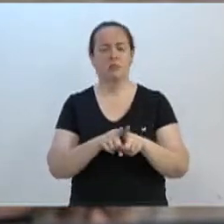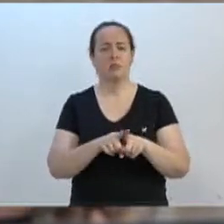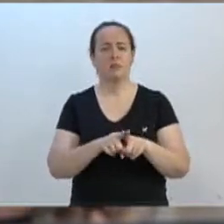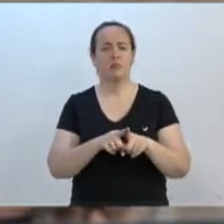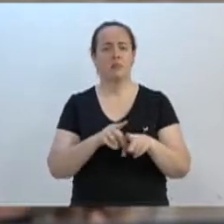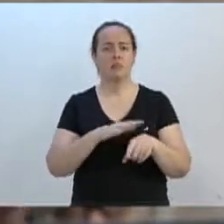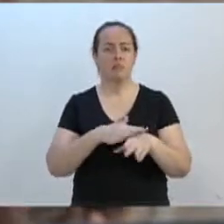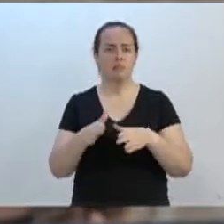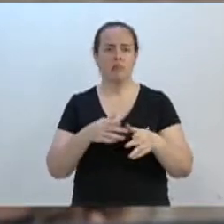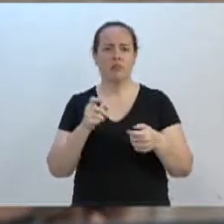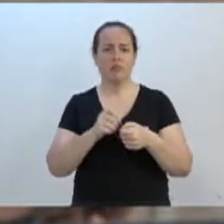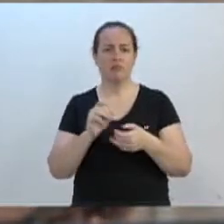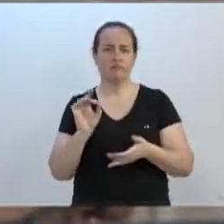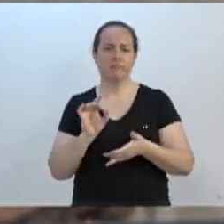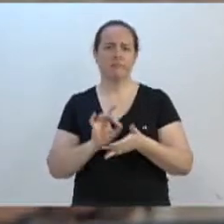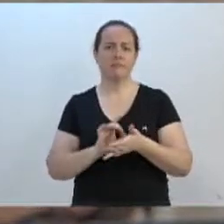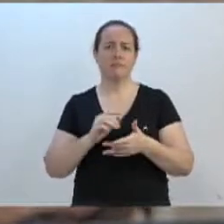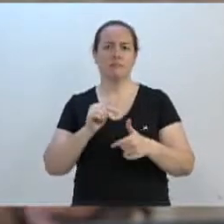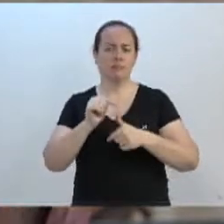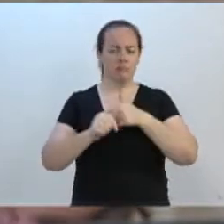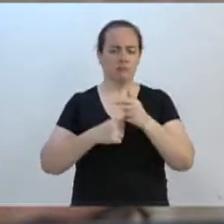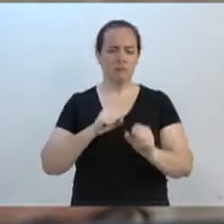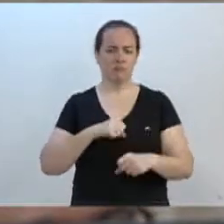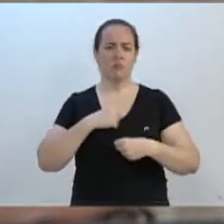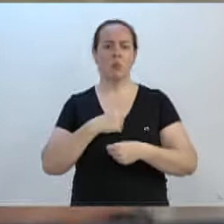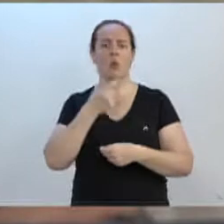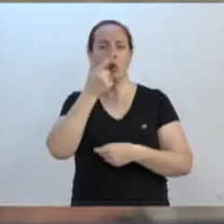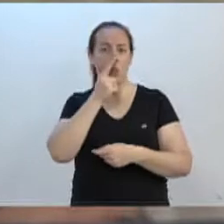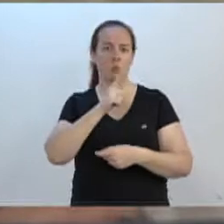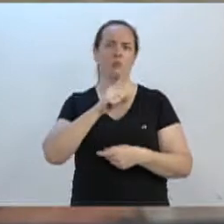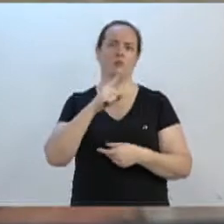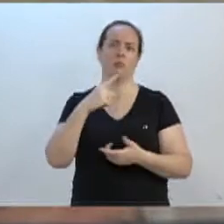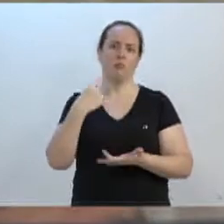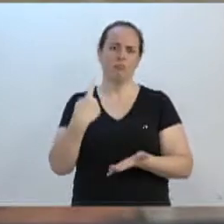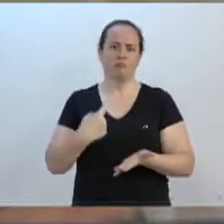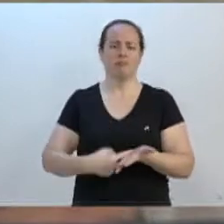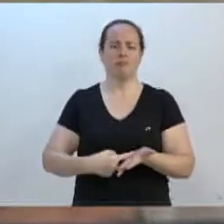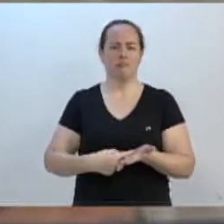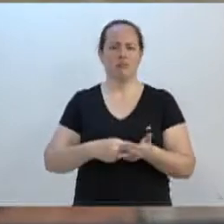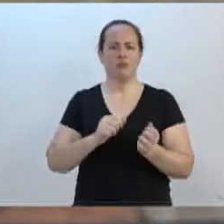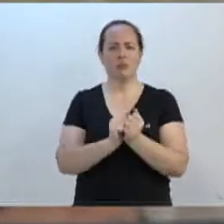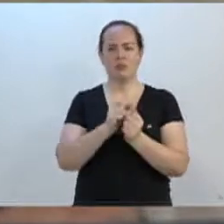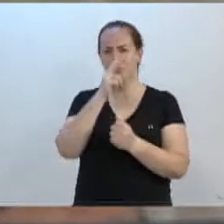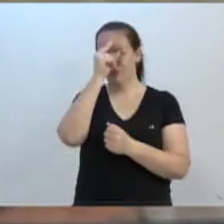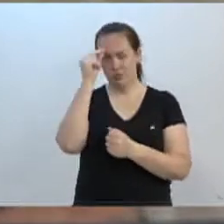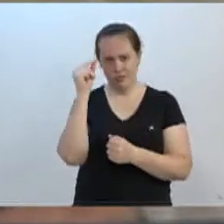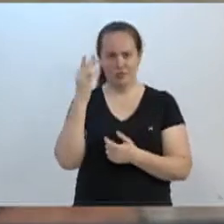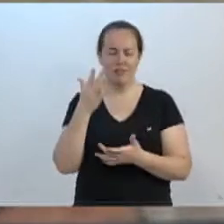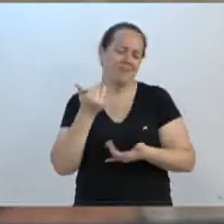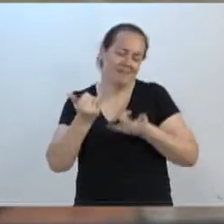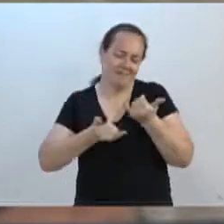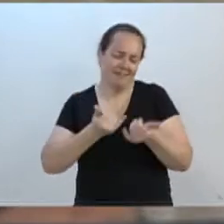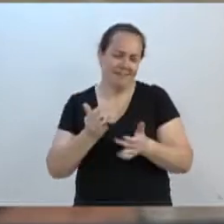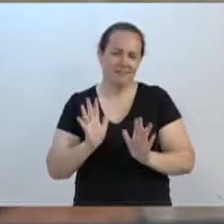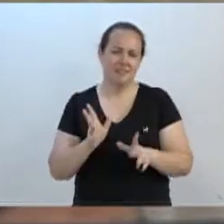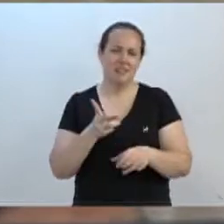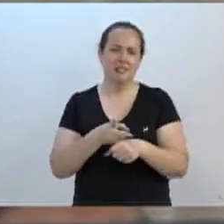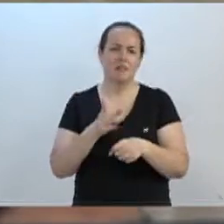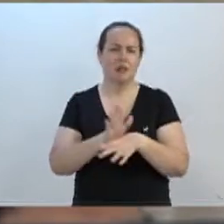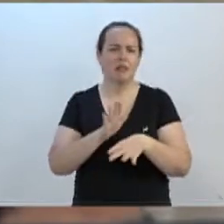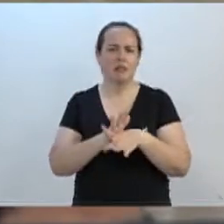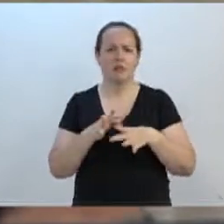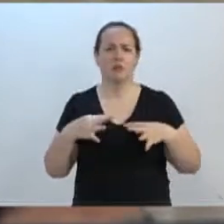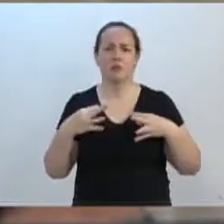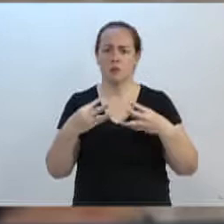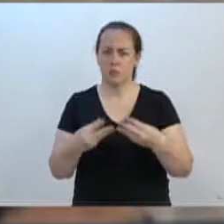realizações, o vereador até brincou aqui, até conseguiu uma agenda lá com o gabinete do prefeito. Uma brincadeira, óbvio, ele sempre atende a todos nós,